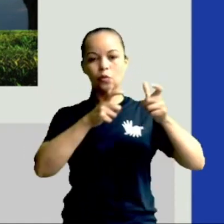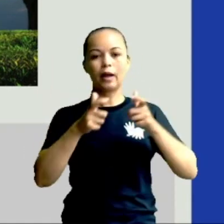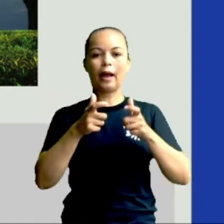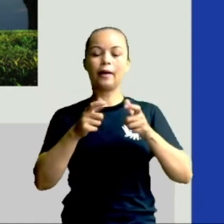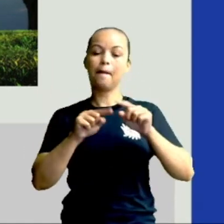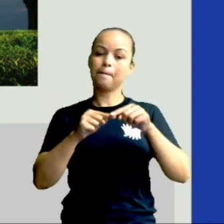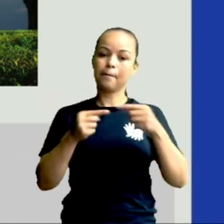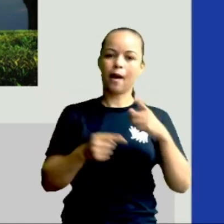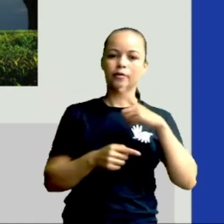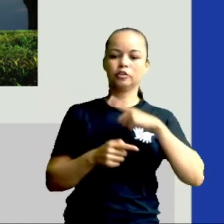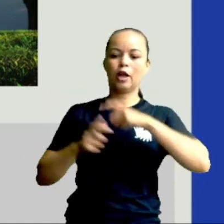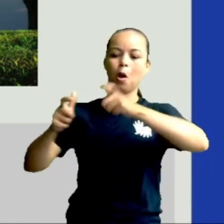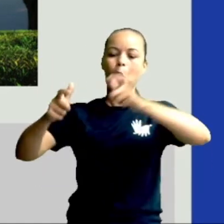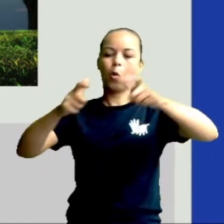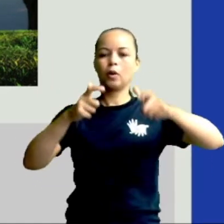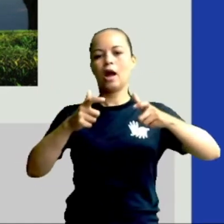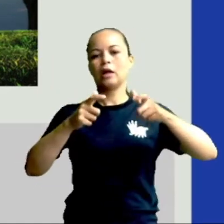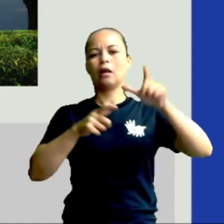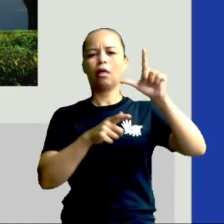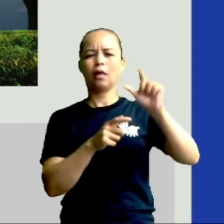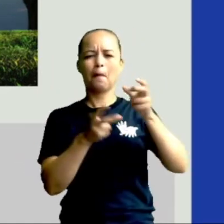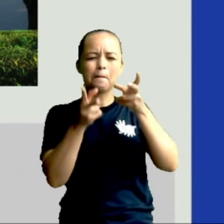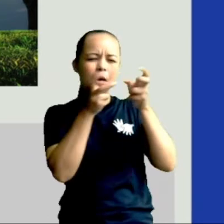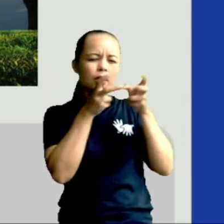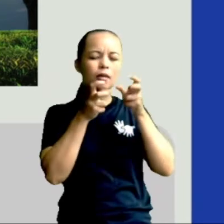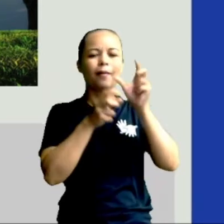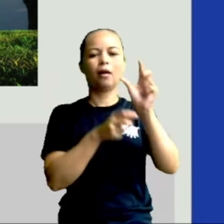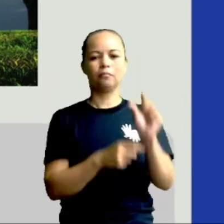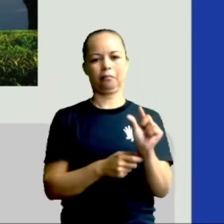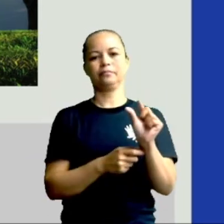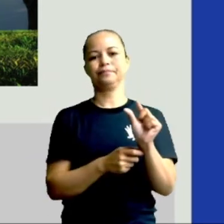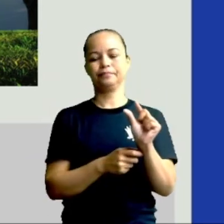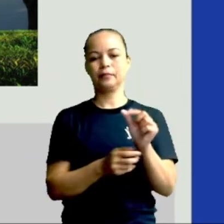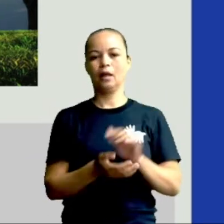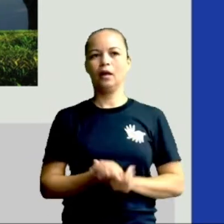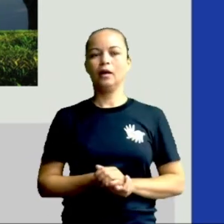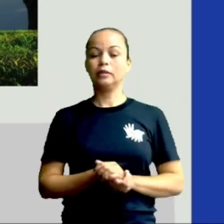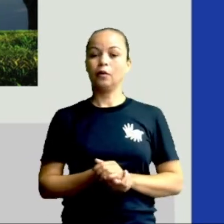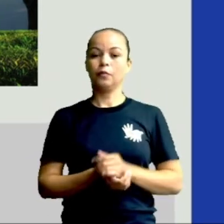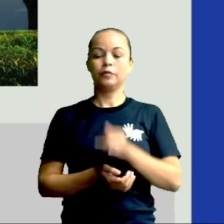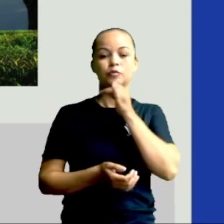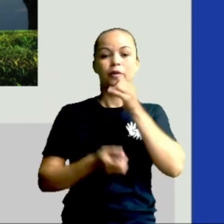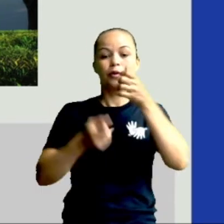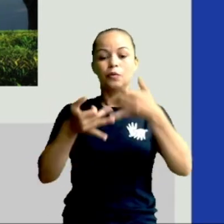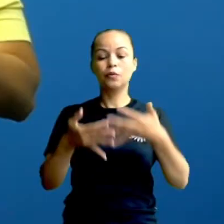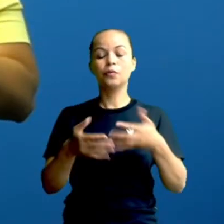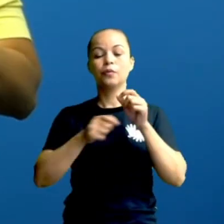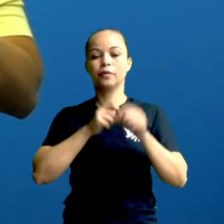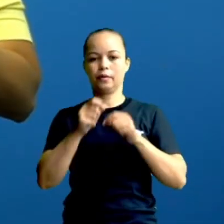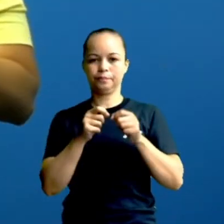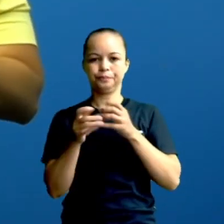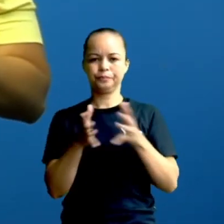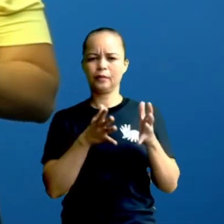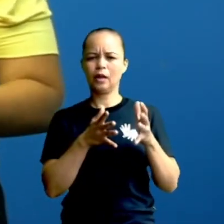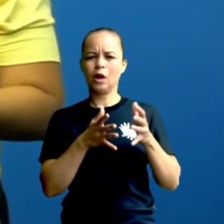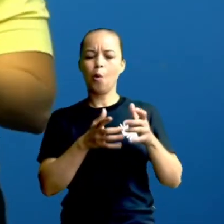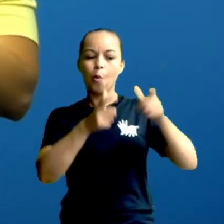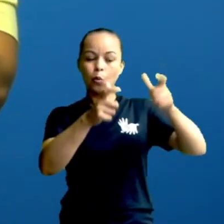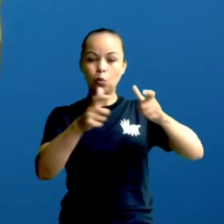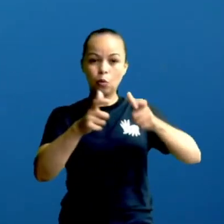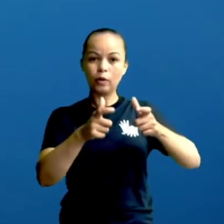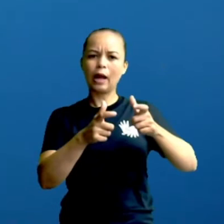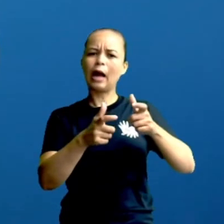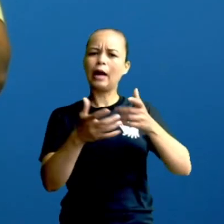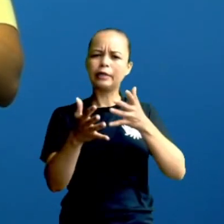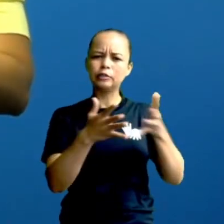a percepção diminui bastante. O que é que isso quer dizer? Em alguns lugares da Terra, é bem certinho mesmo.